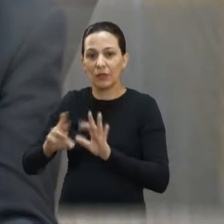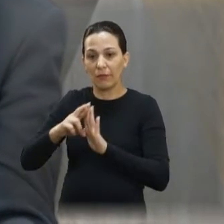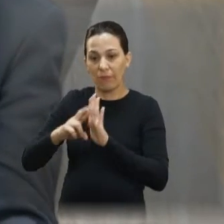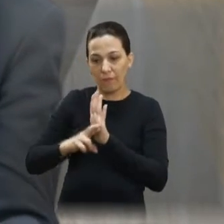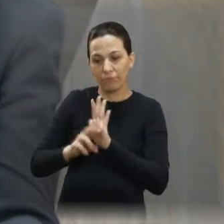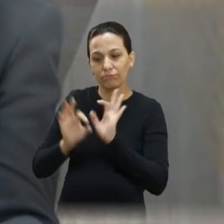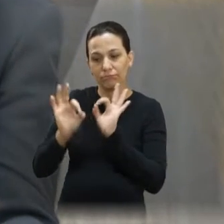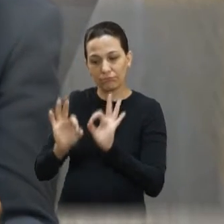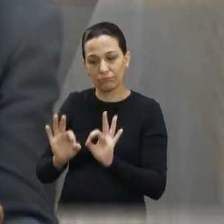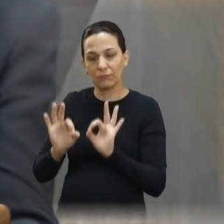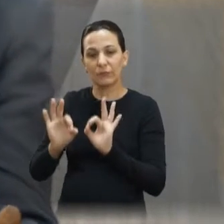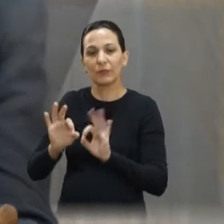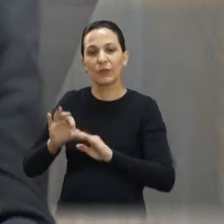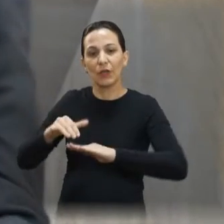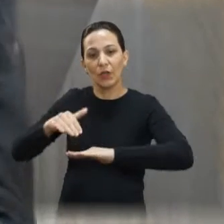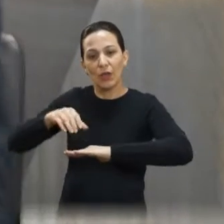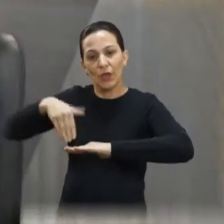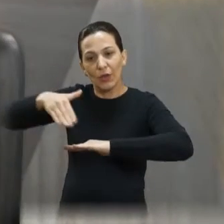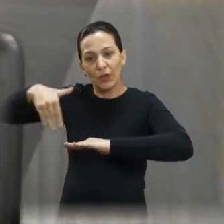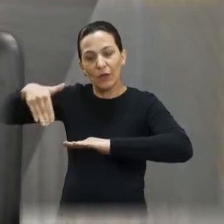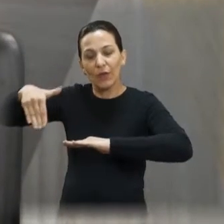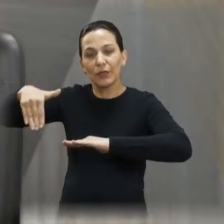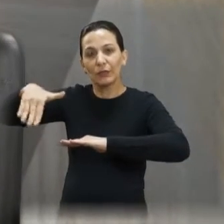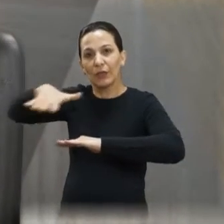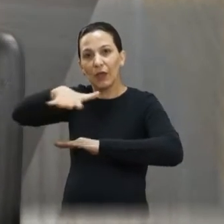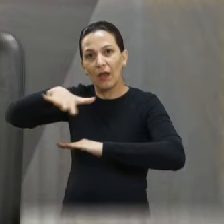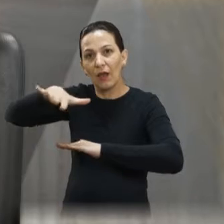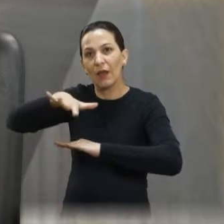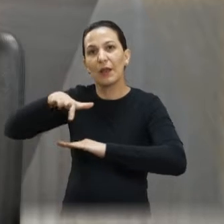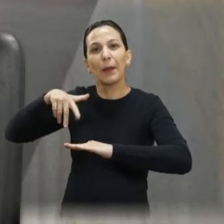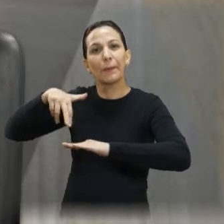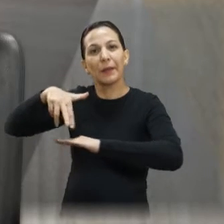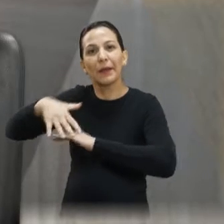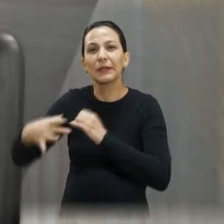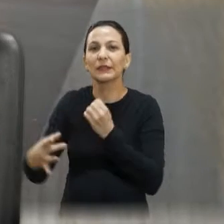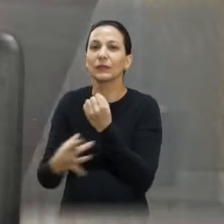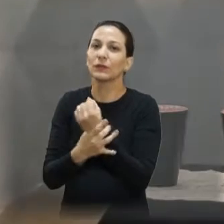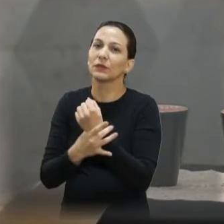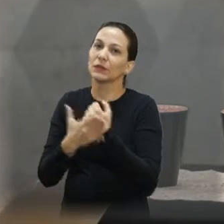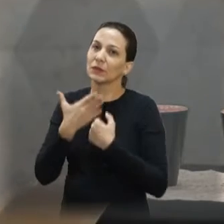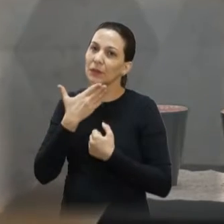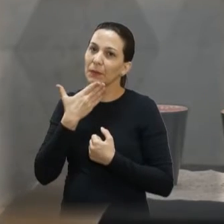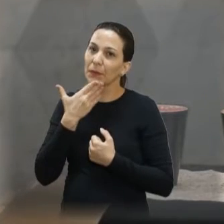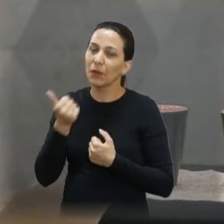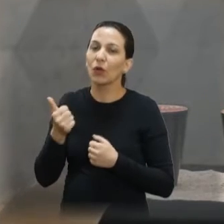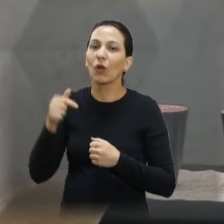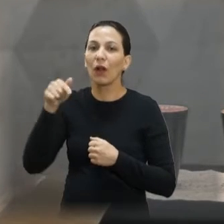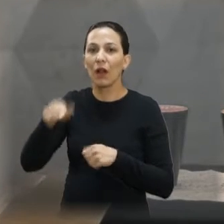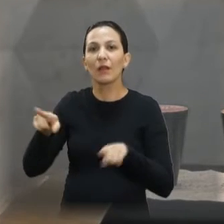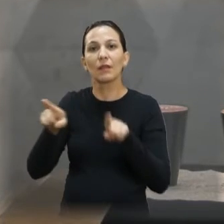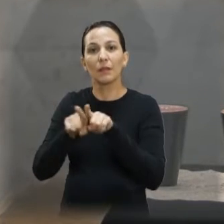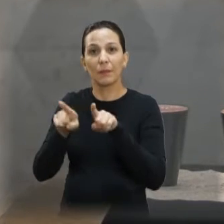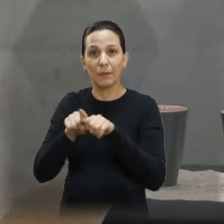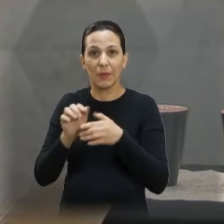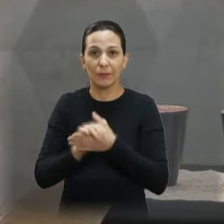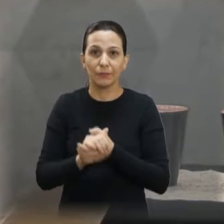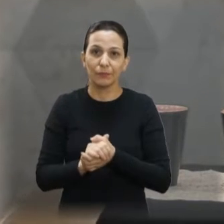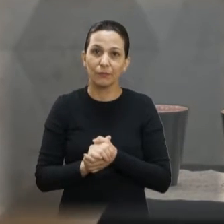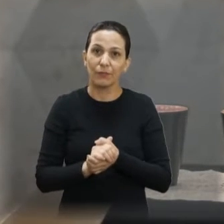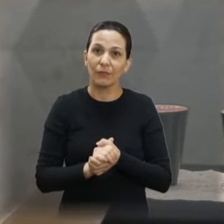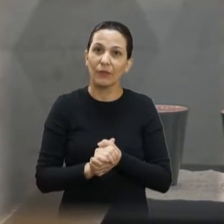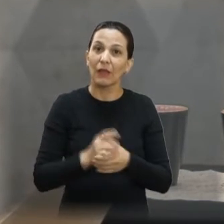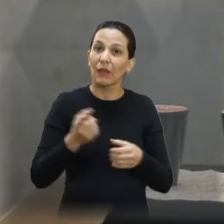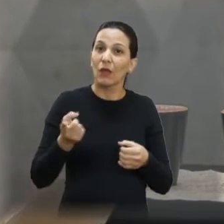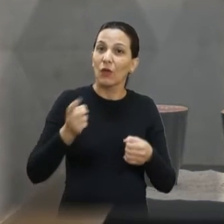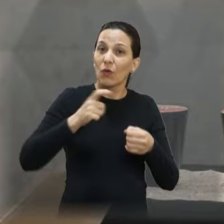tá? E as faixas também, todo em torno da Santa Casa, de pedestres e segurança foram feitas também. Voltando ao bairro Parque